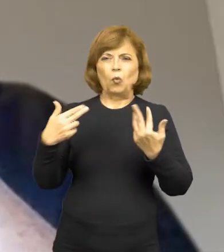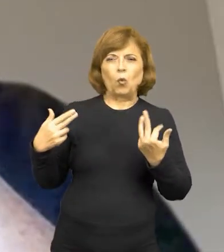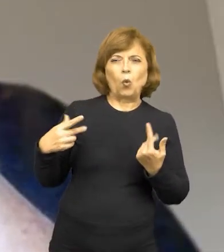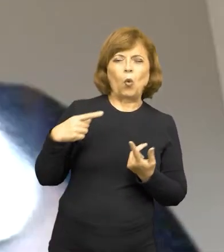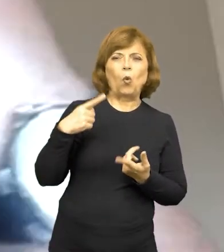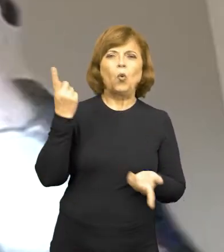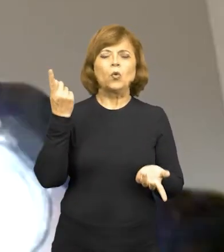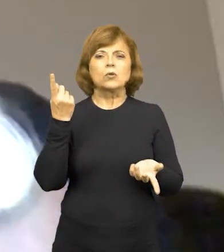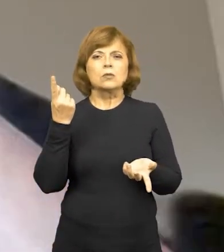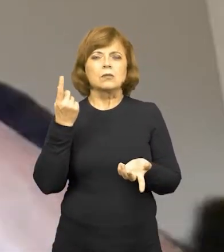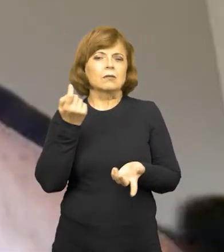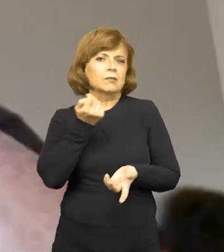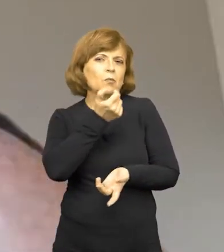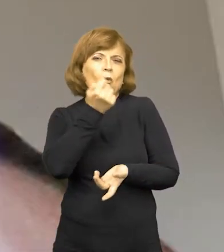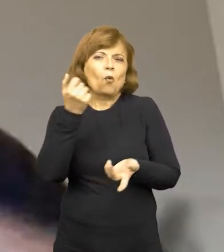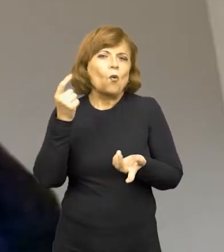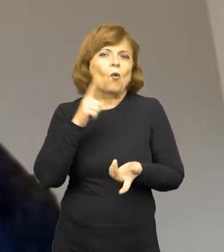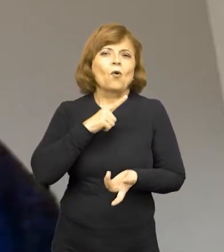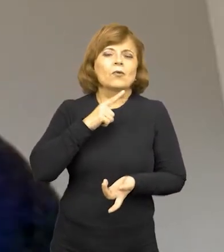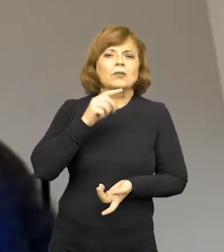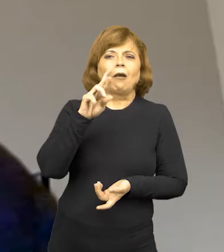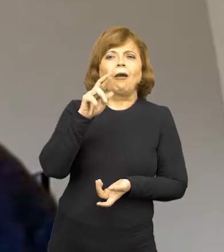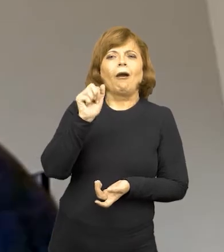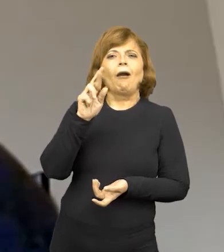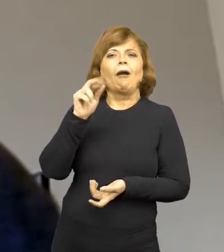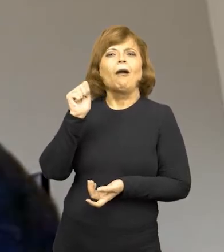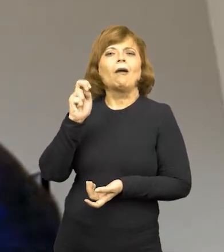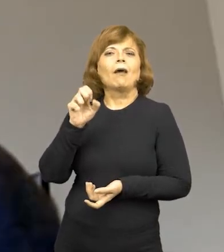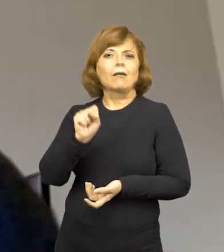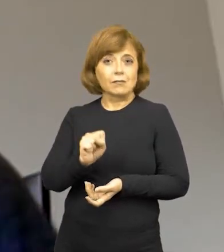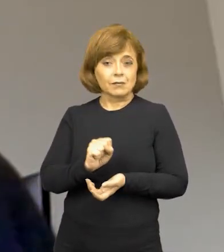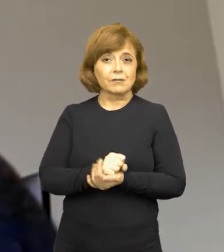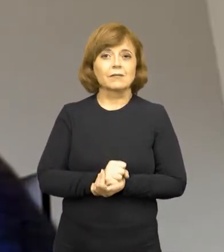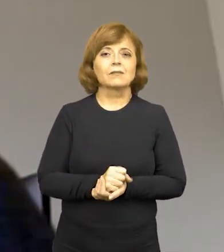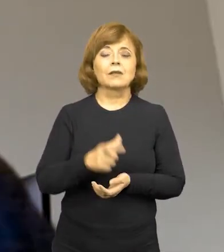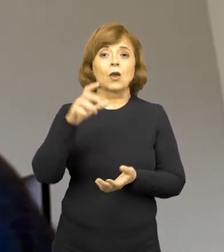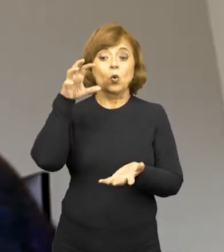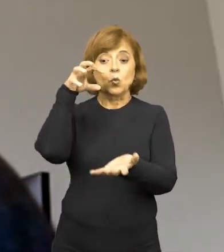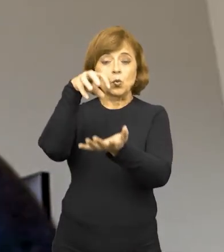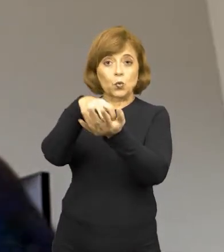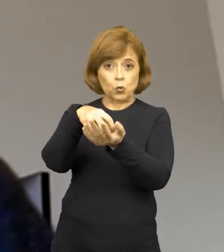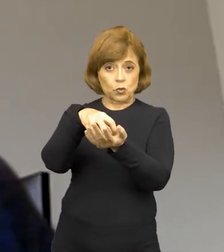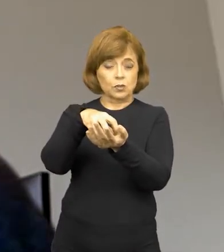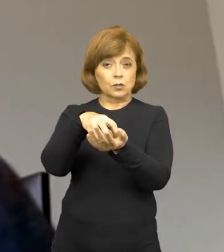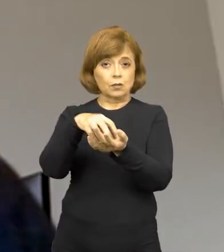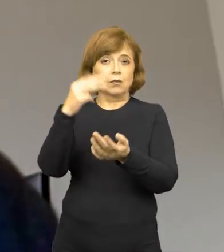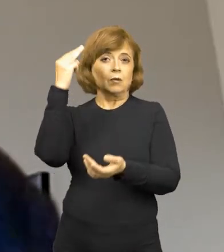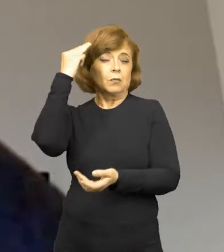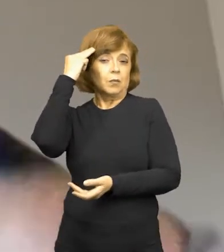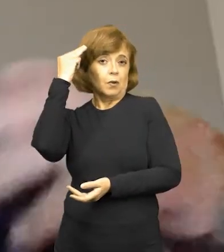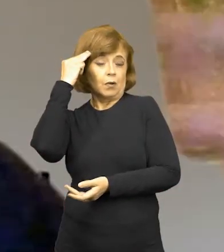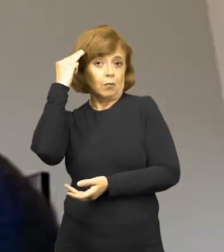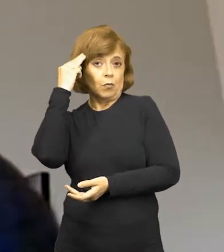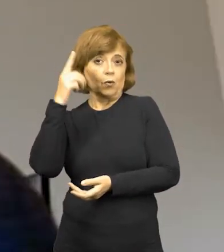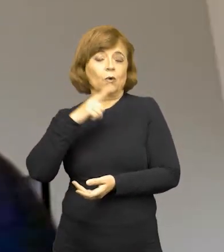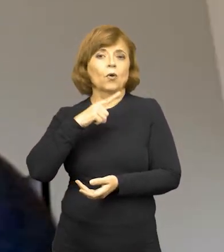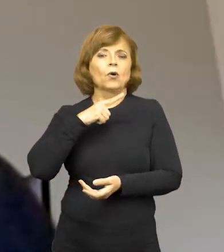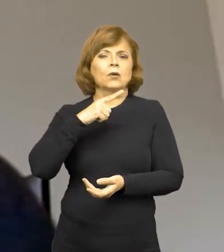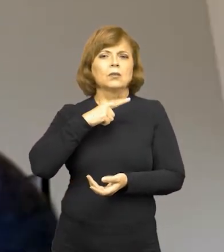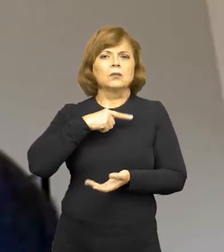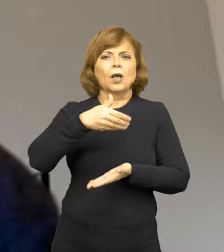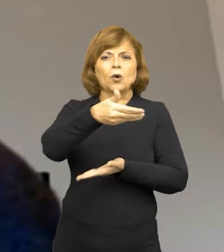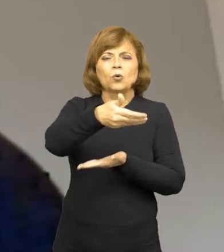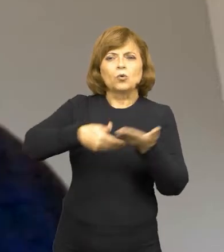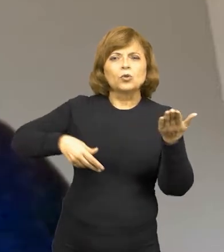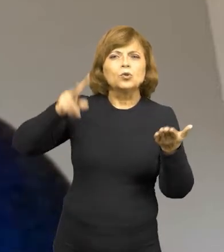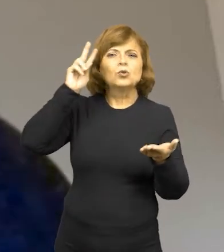é como eu falei lá atrás, o Centro de Memória do Tribunal de Justiça, eles têm um acervo